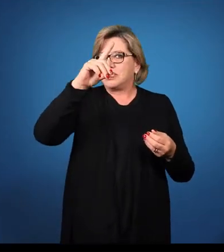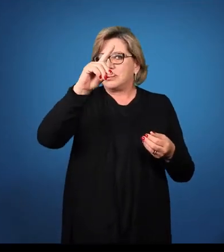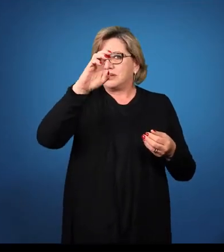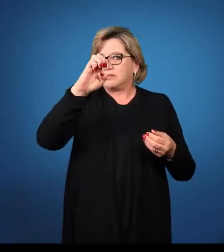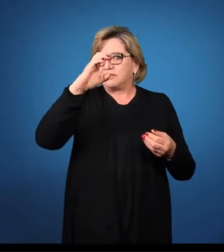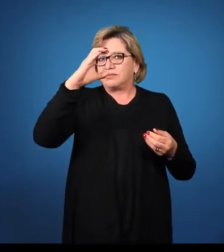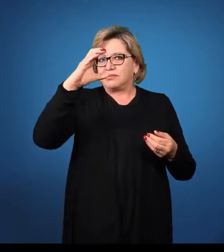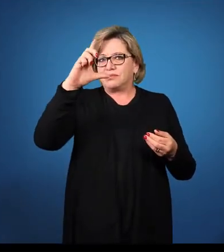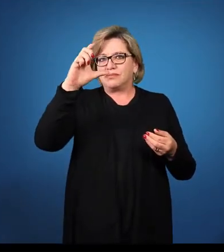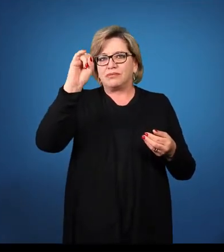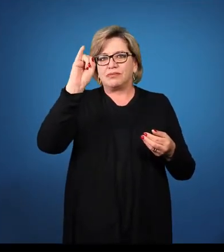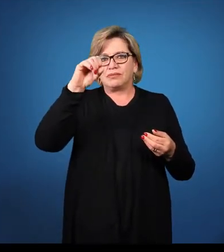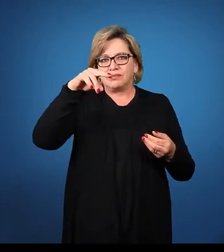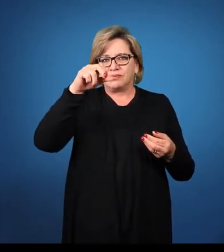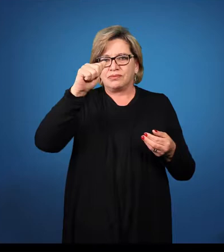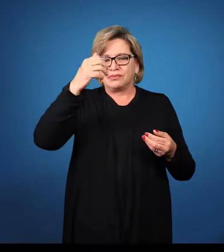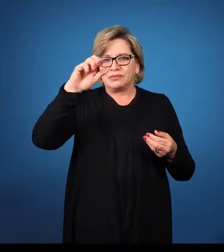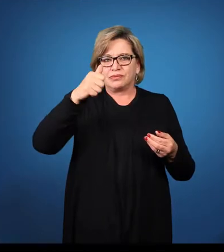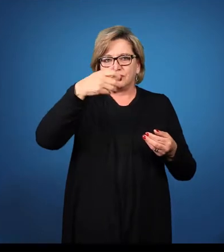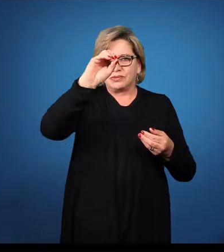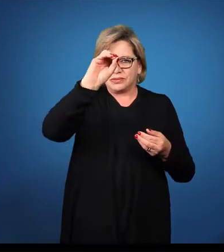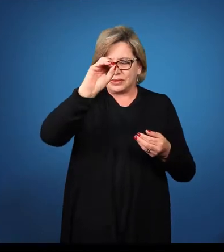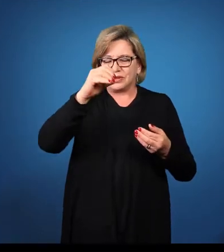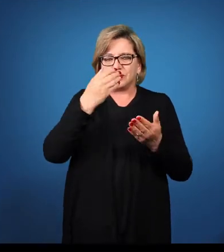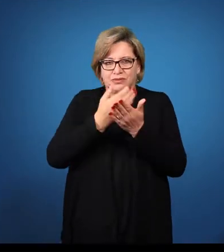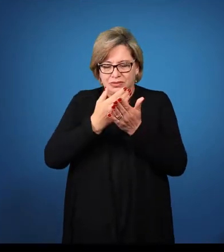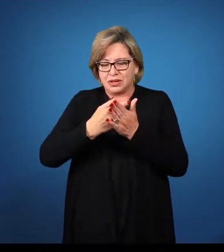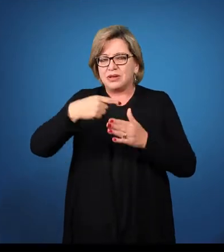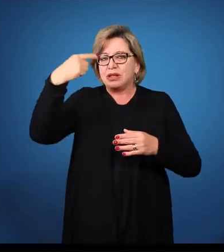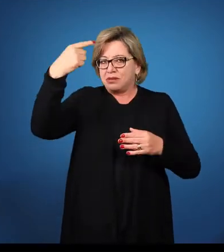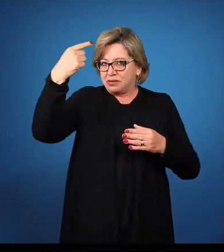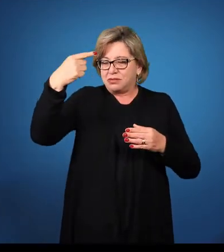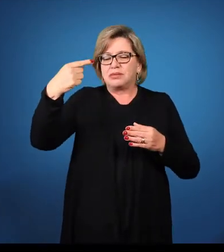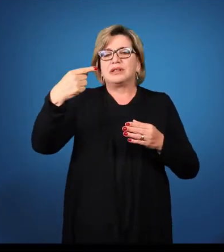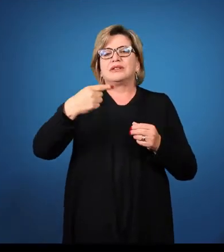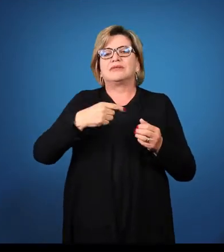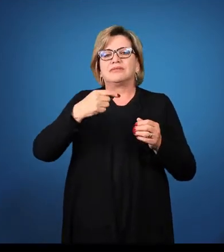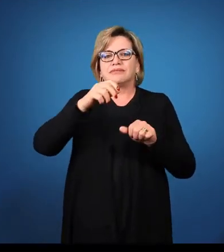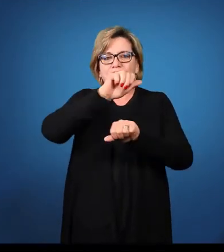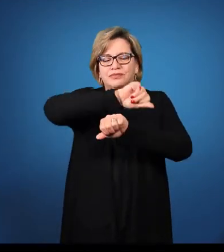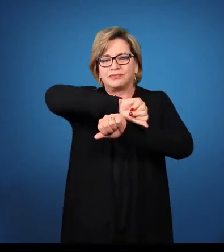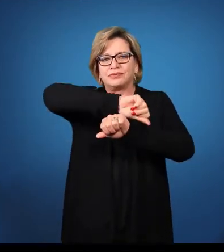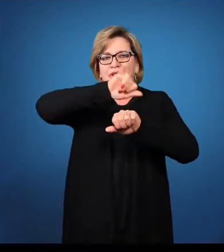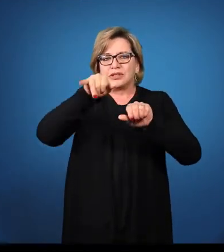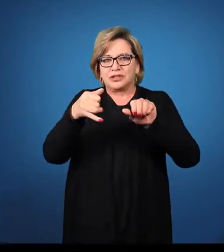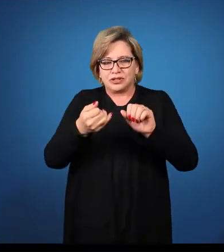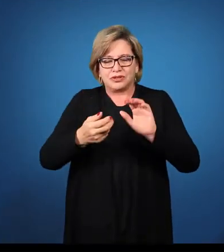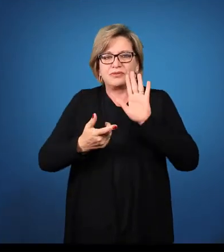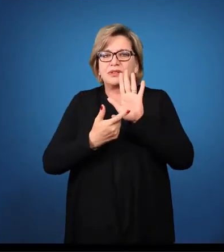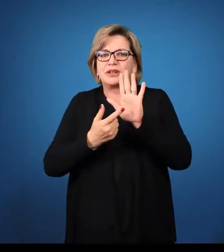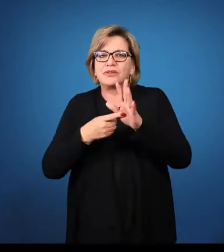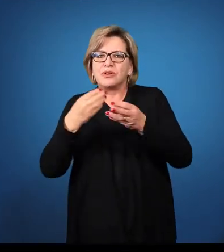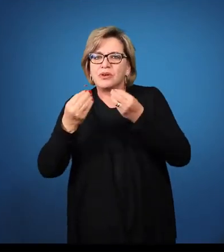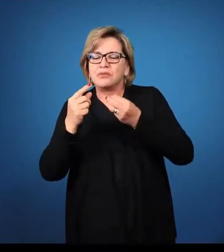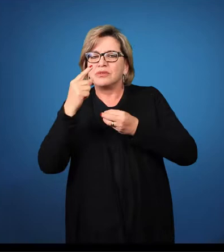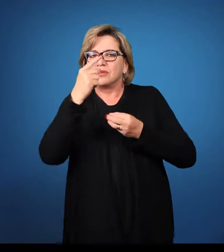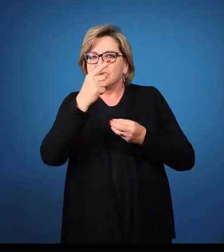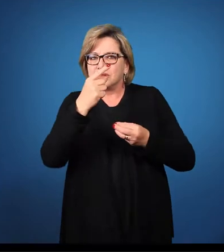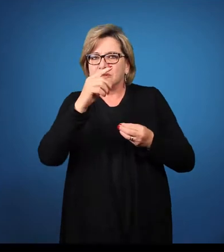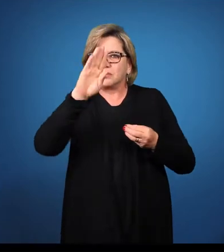quando vimos lá os adjetivos de primeira classe, o adjetivo se apresentava dessa forma,